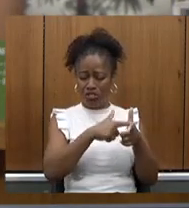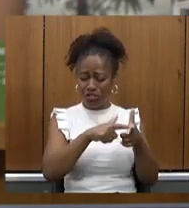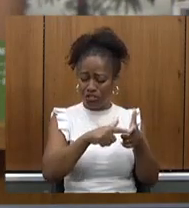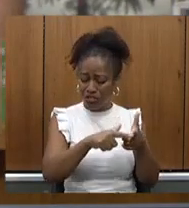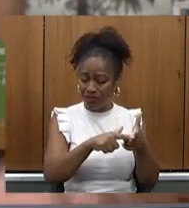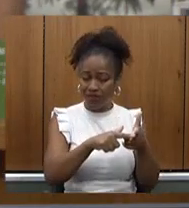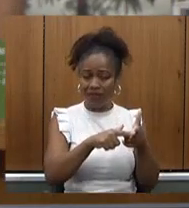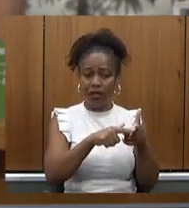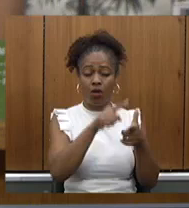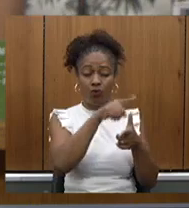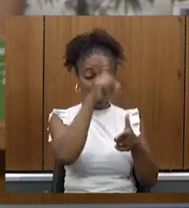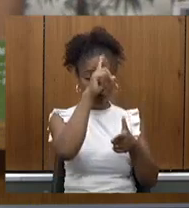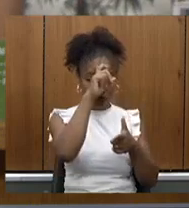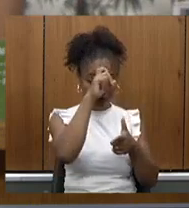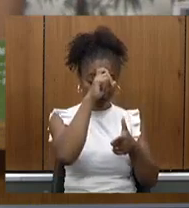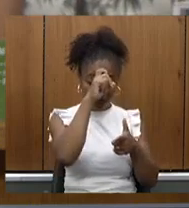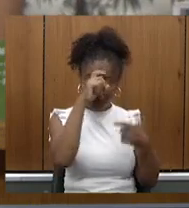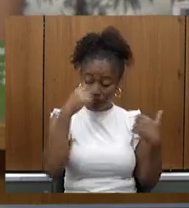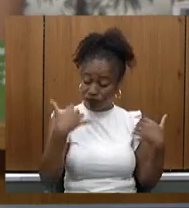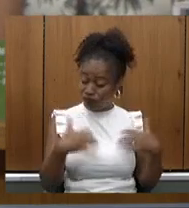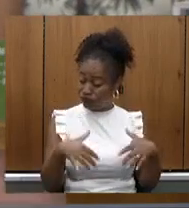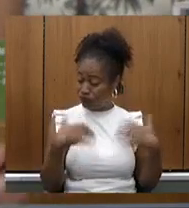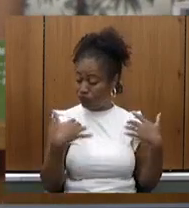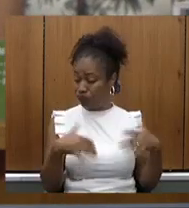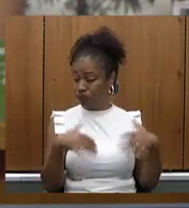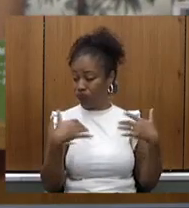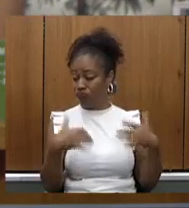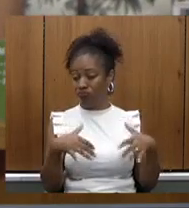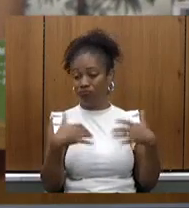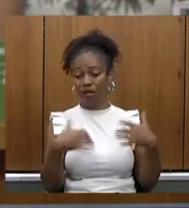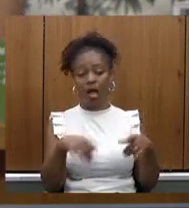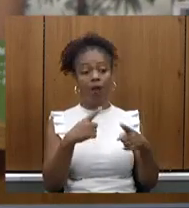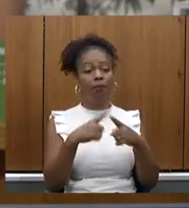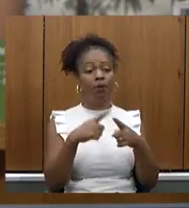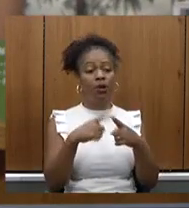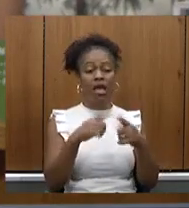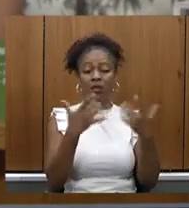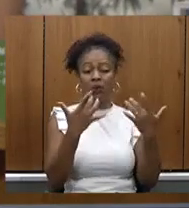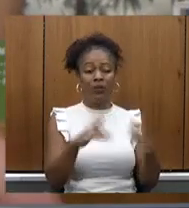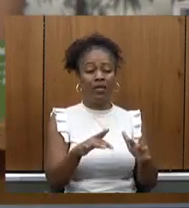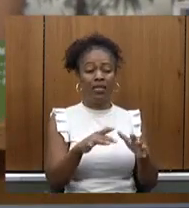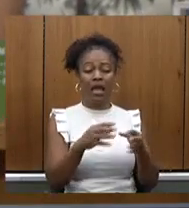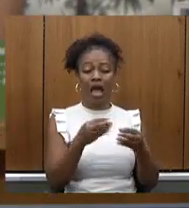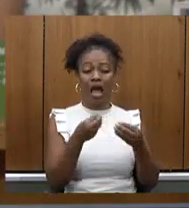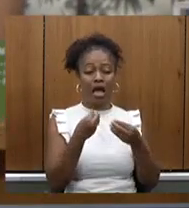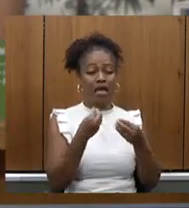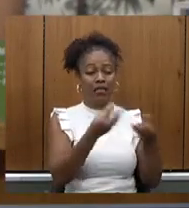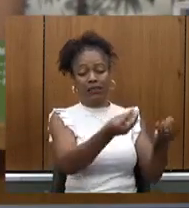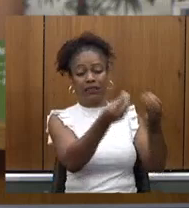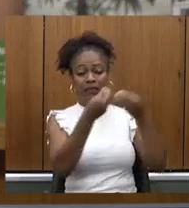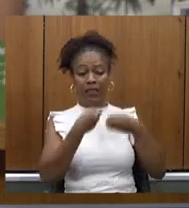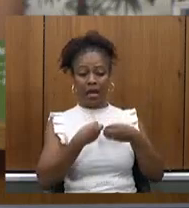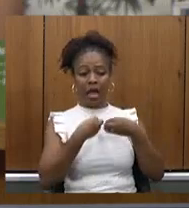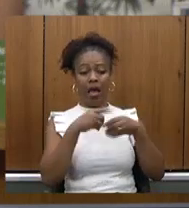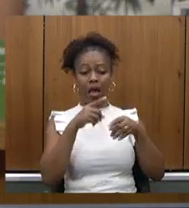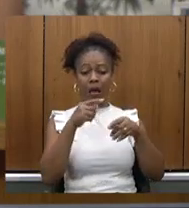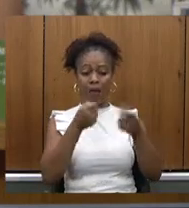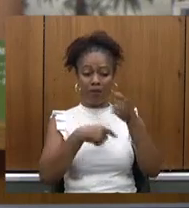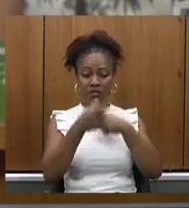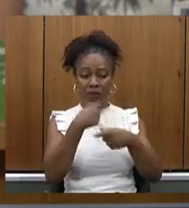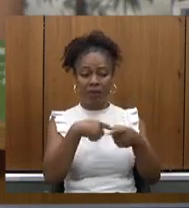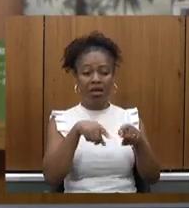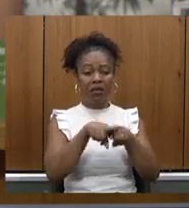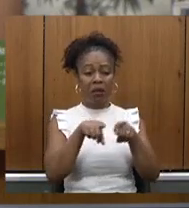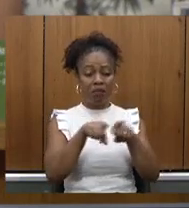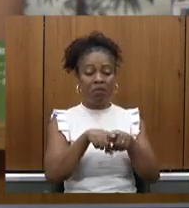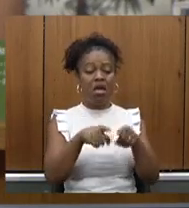era o fim do mundo porque não queria não queriam entregar medicamentos para a gente não queriam entregar luvas para a gente mas o